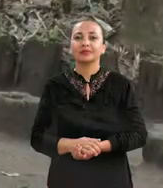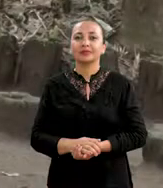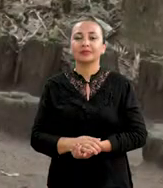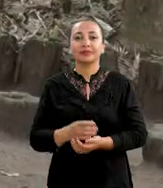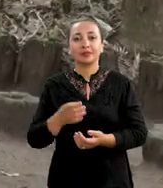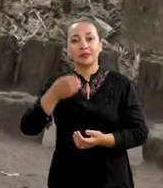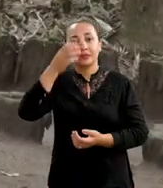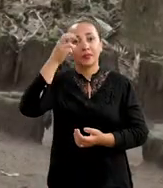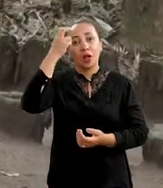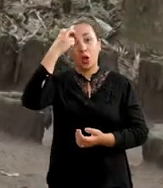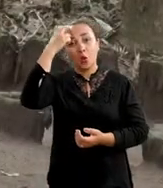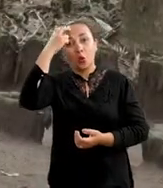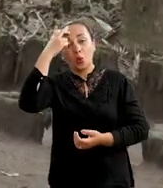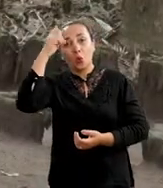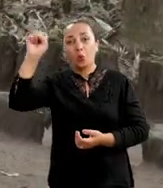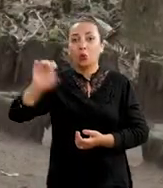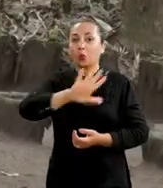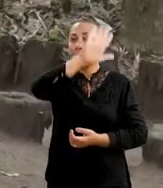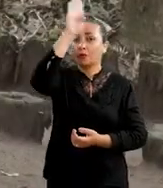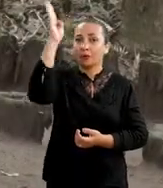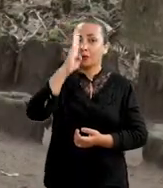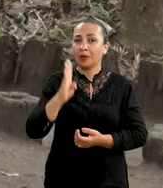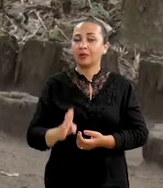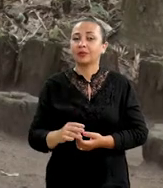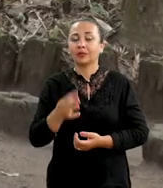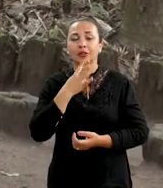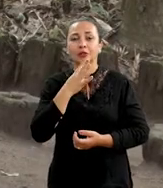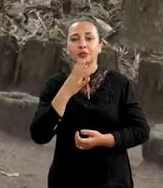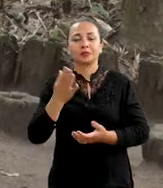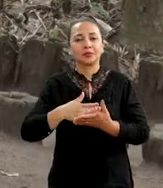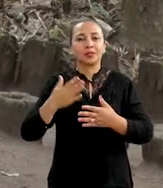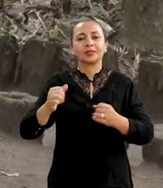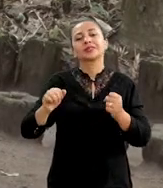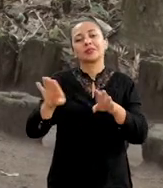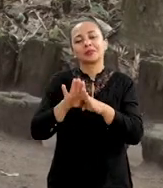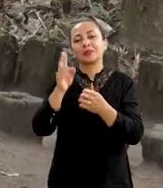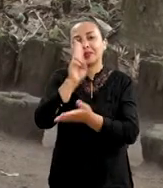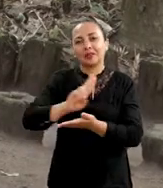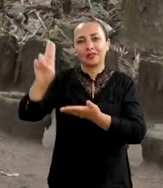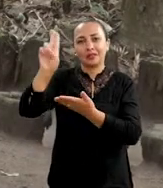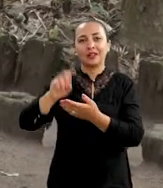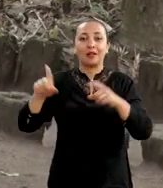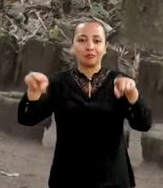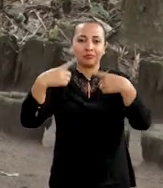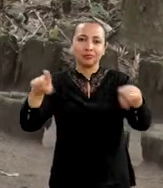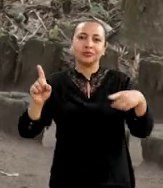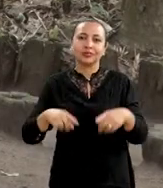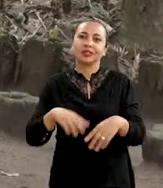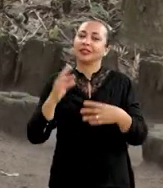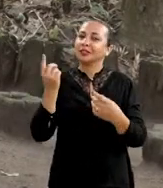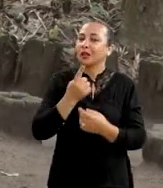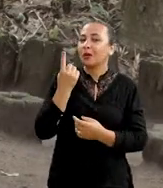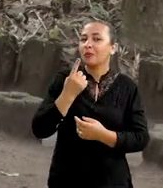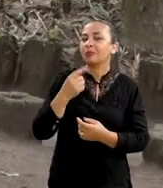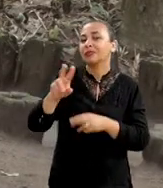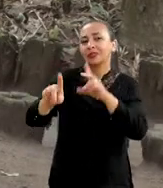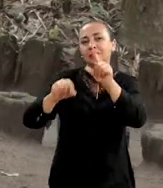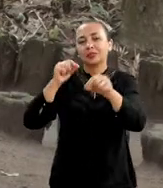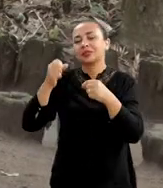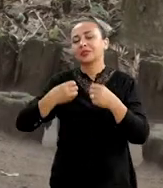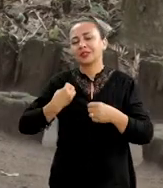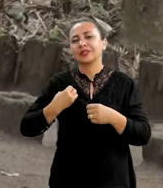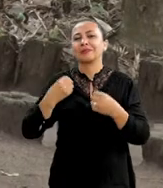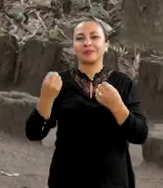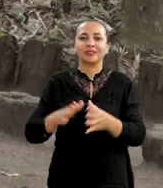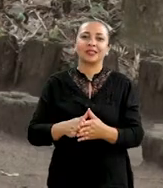A cultura afro-brasileira tem sido cada vez mais reconhecida no ambiente acadêmico e a musicalidade é um dos elementos que está muito